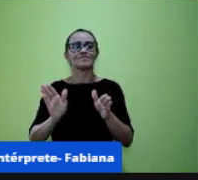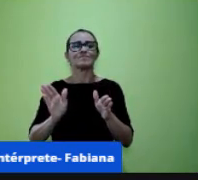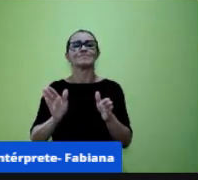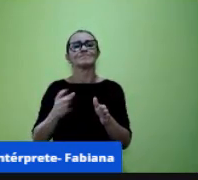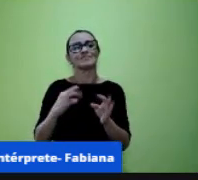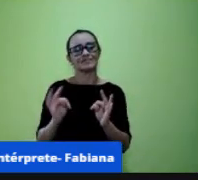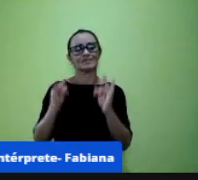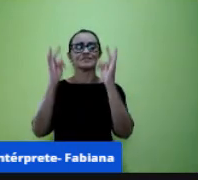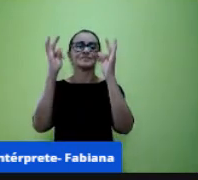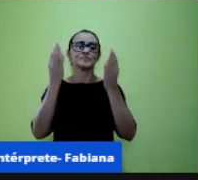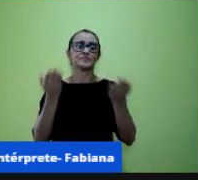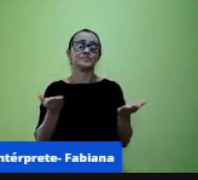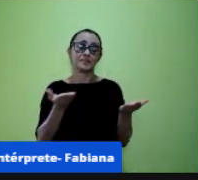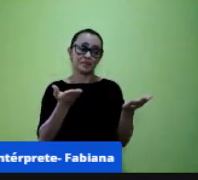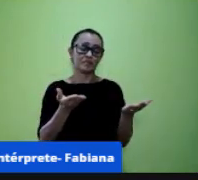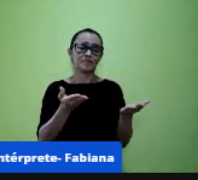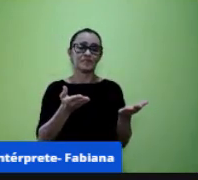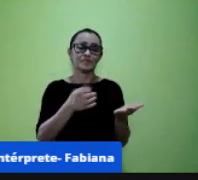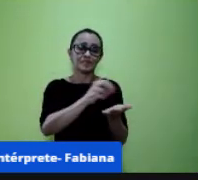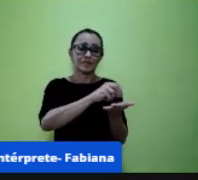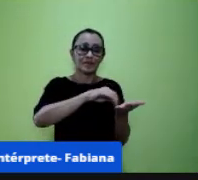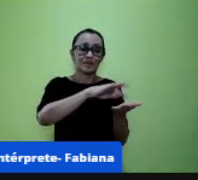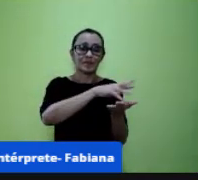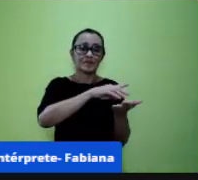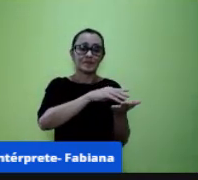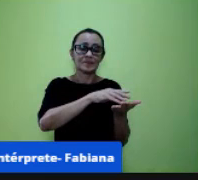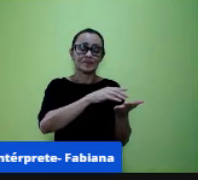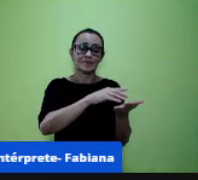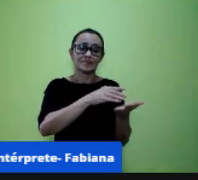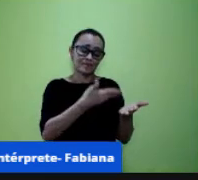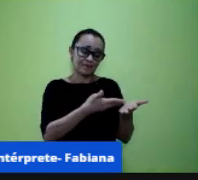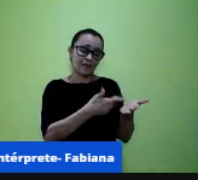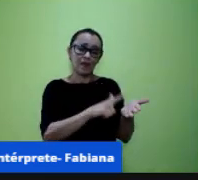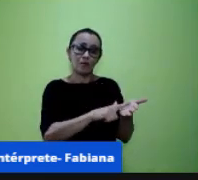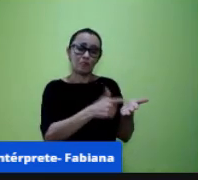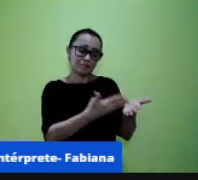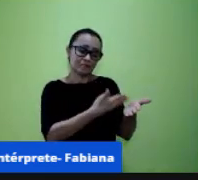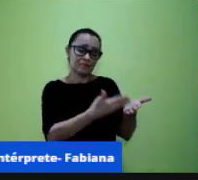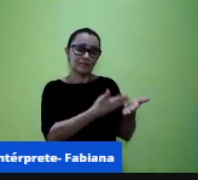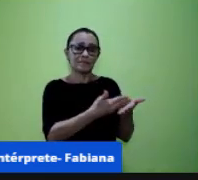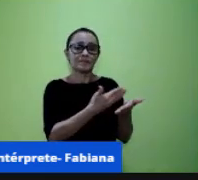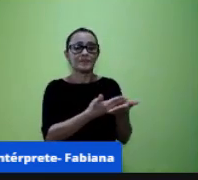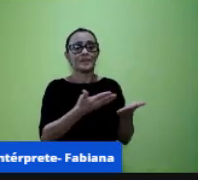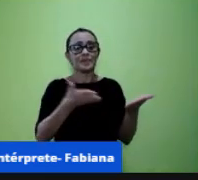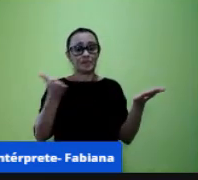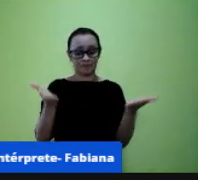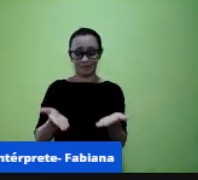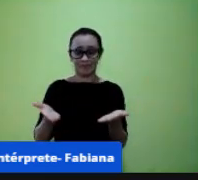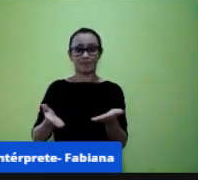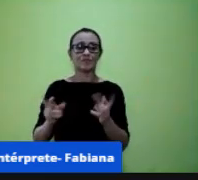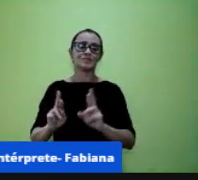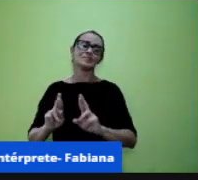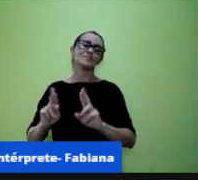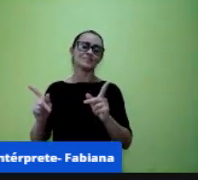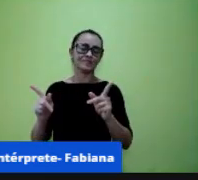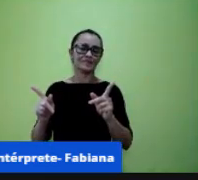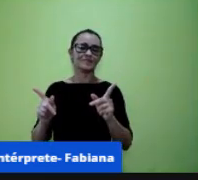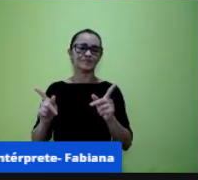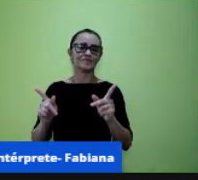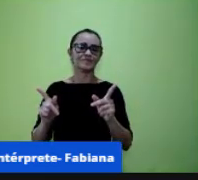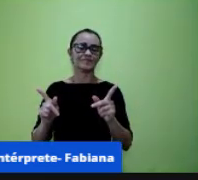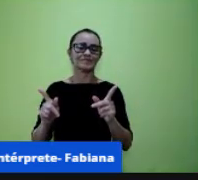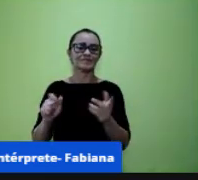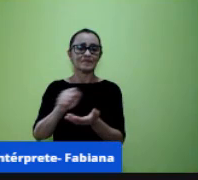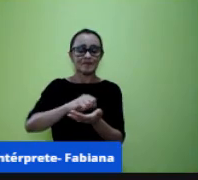alfabetizar com a cartilha e agora não temos cartilha de repente a cartilha é outra né ela